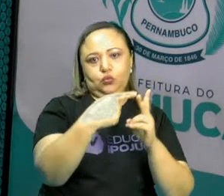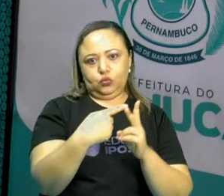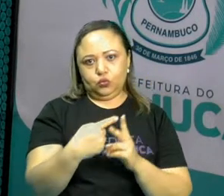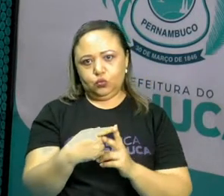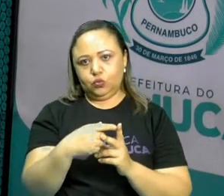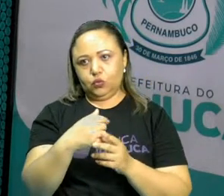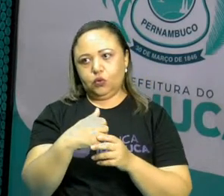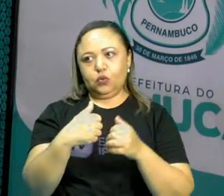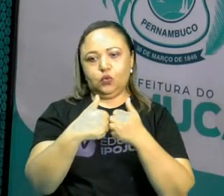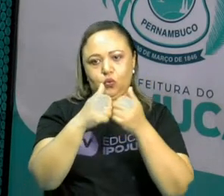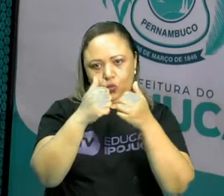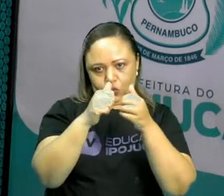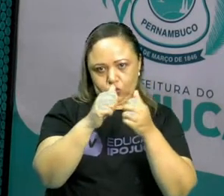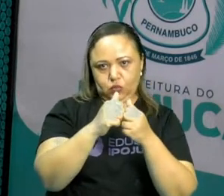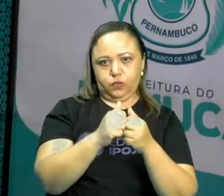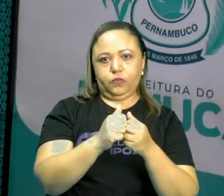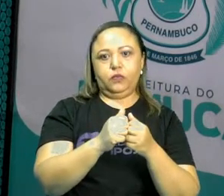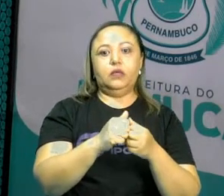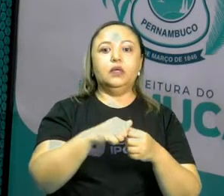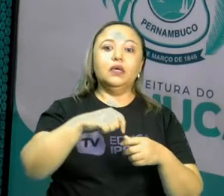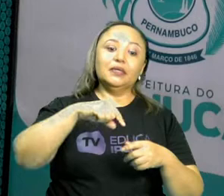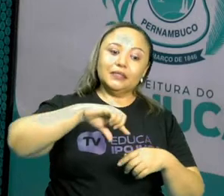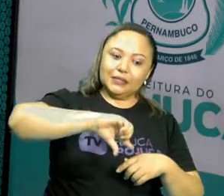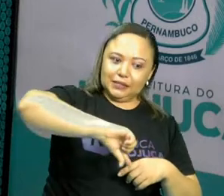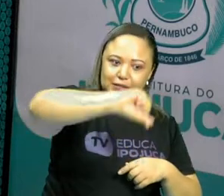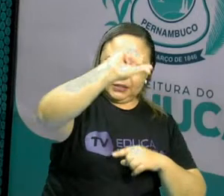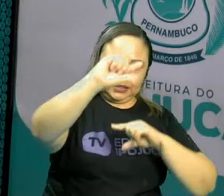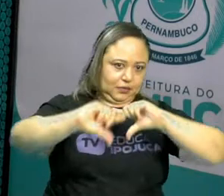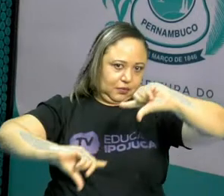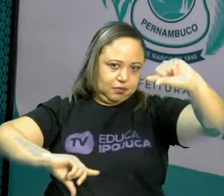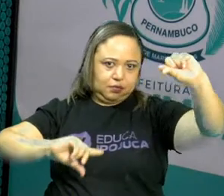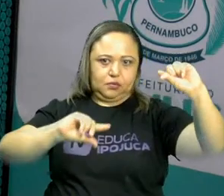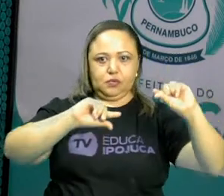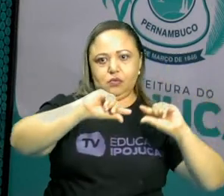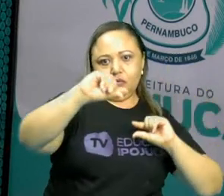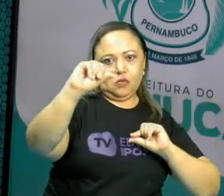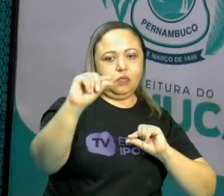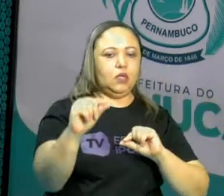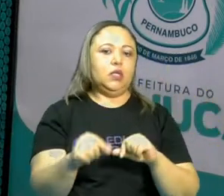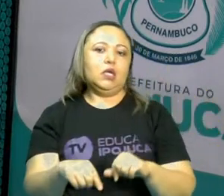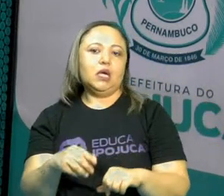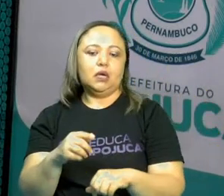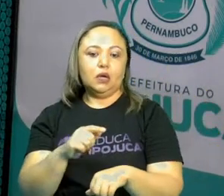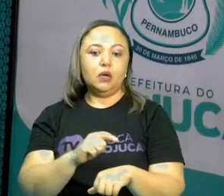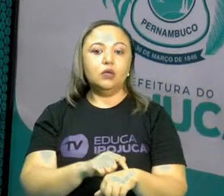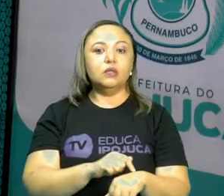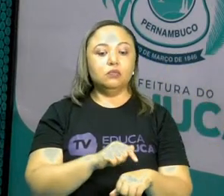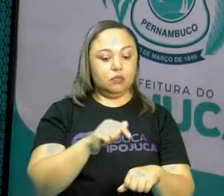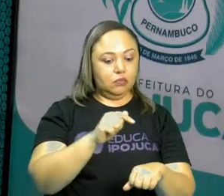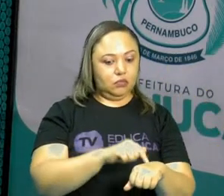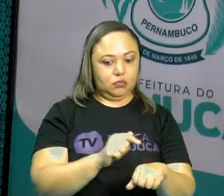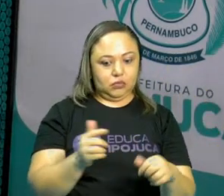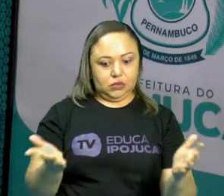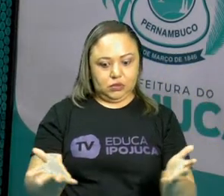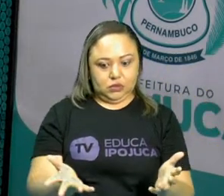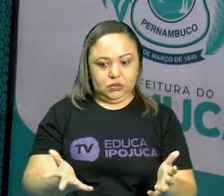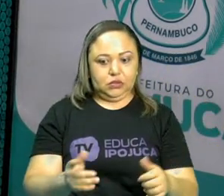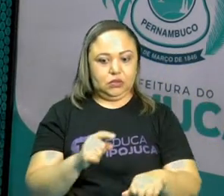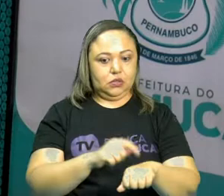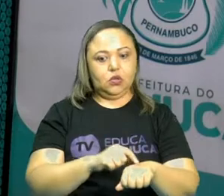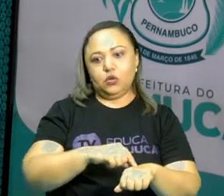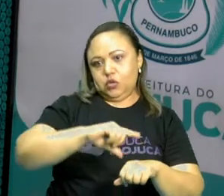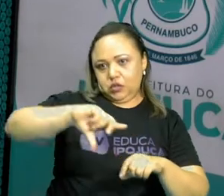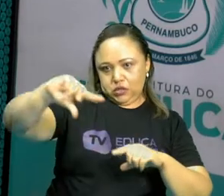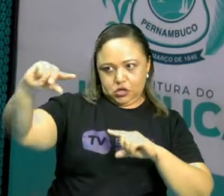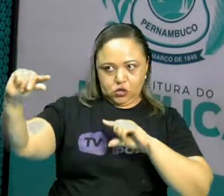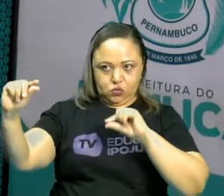atendem Nossa Senhora do Ó saem a cada... saíram exatamente nesse mesmo instante. Tanto